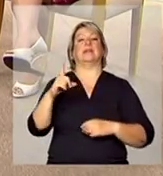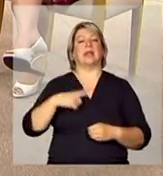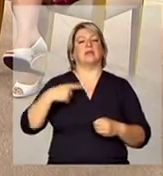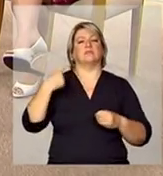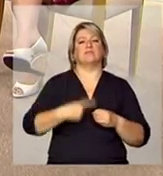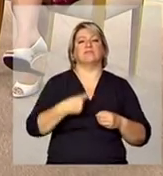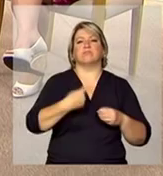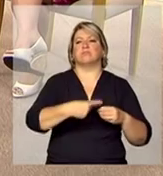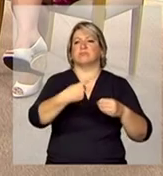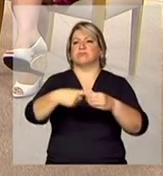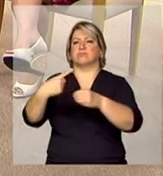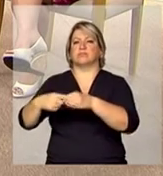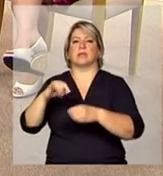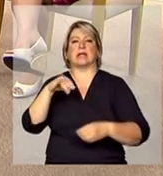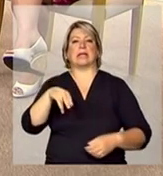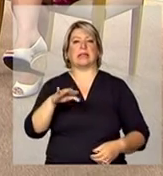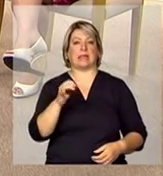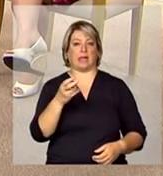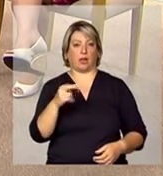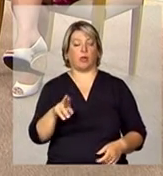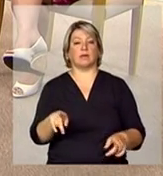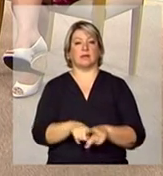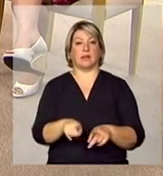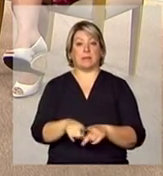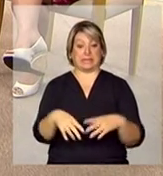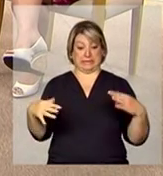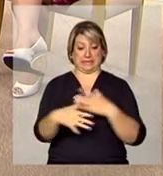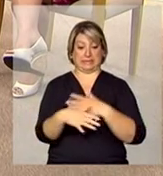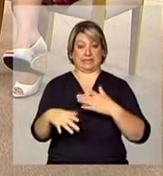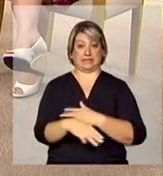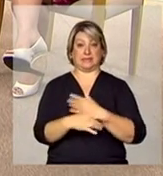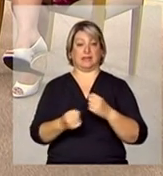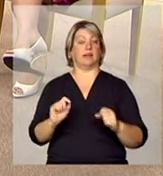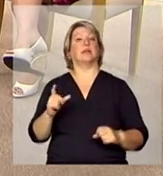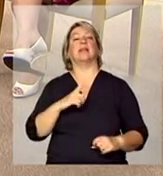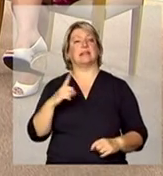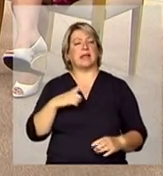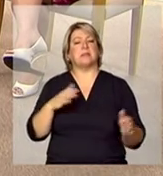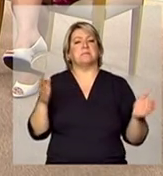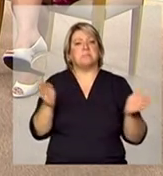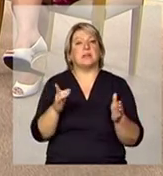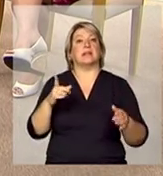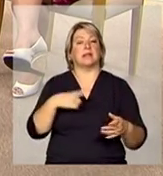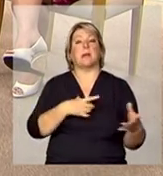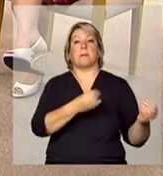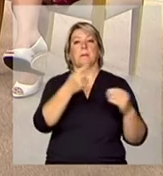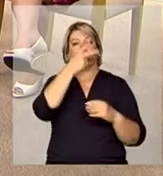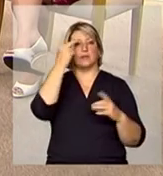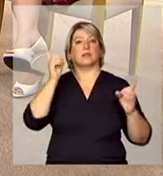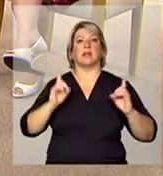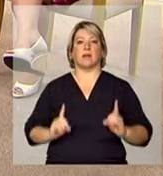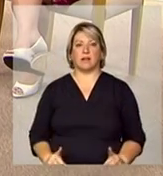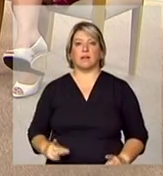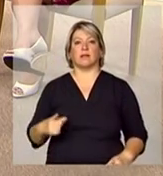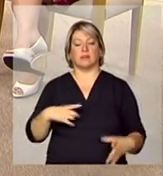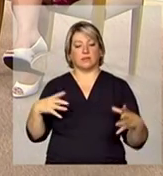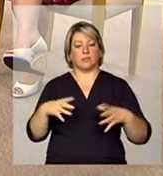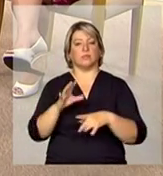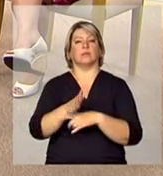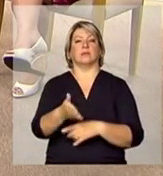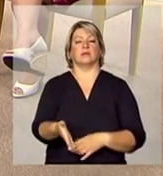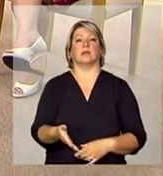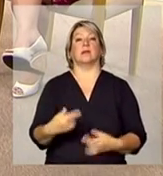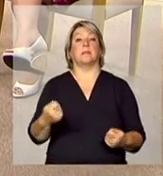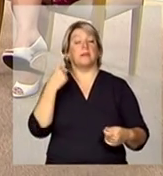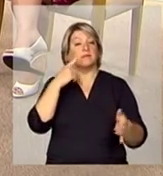elas não não só na cidade de grande porte a gente tem muito exemplo de cidade de pequeno porte que tem muita pessoa com deficiência nacionalizada então que a gente faça um